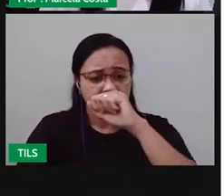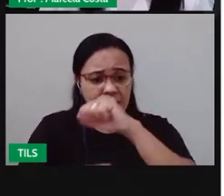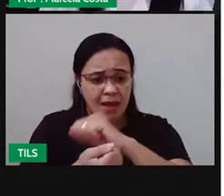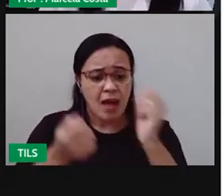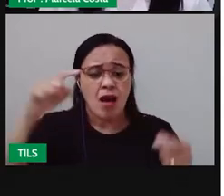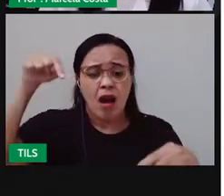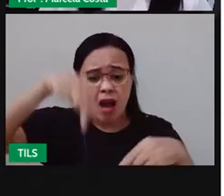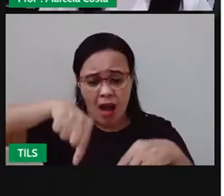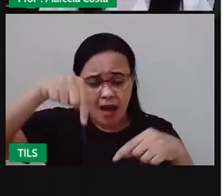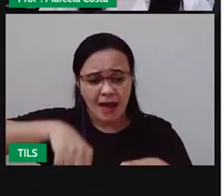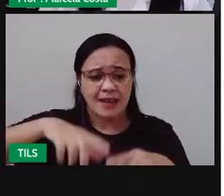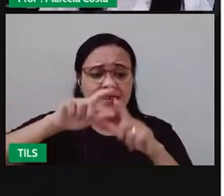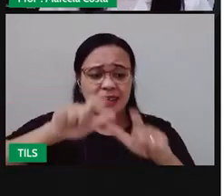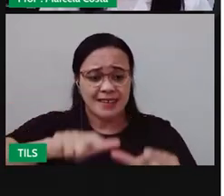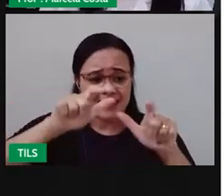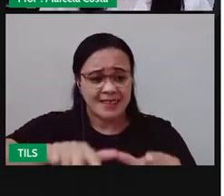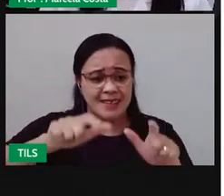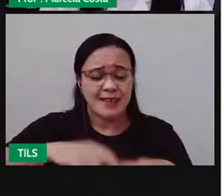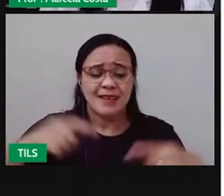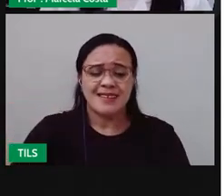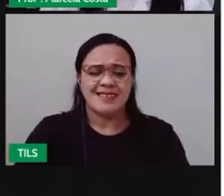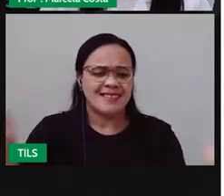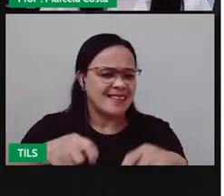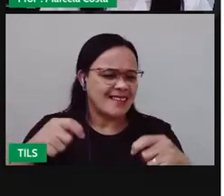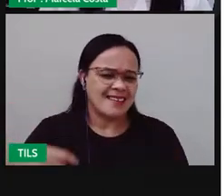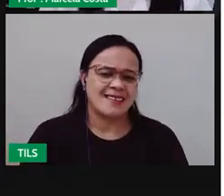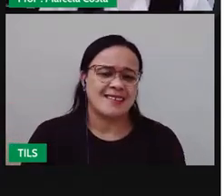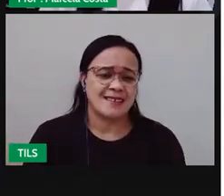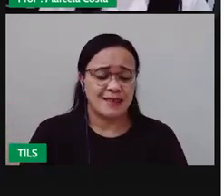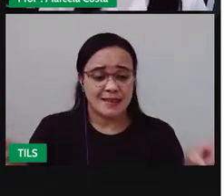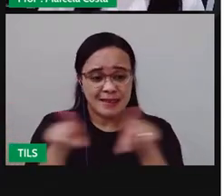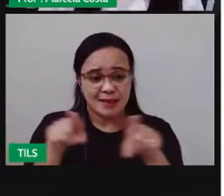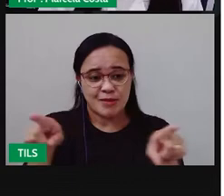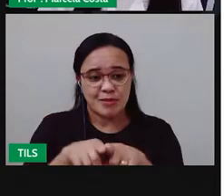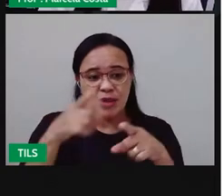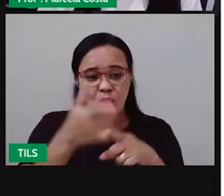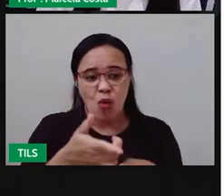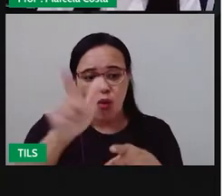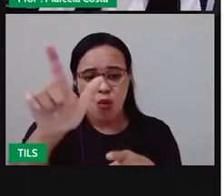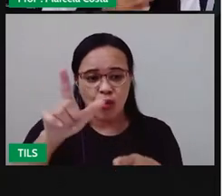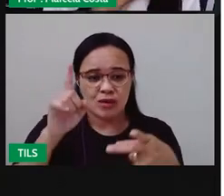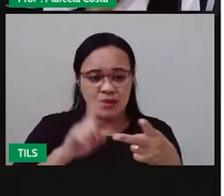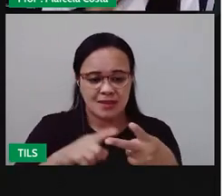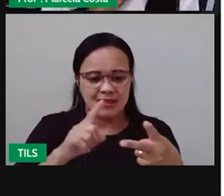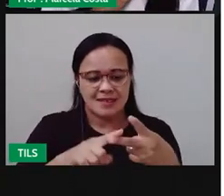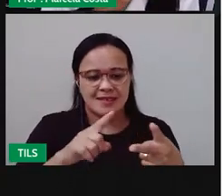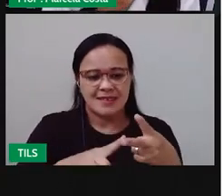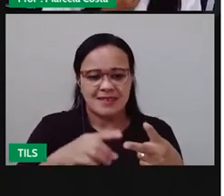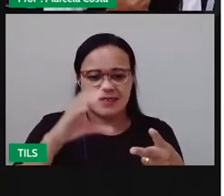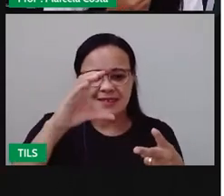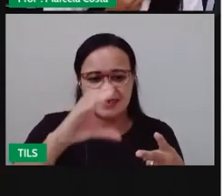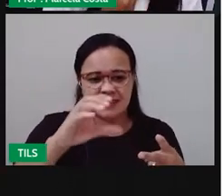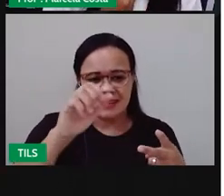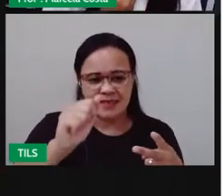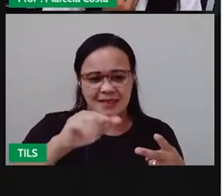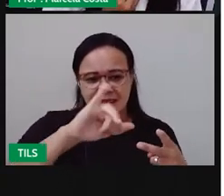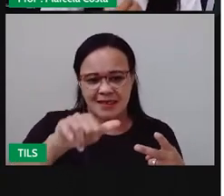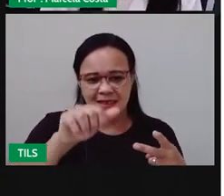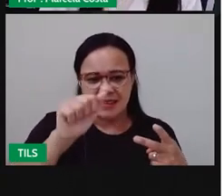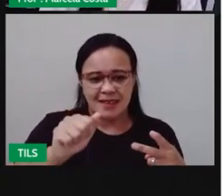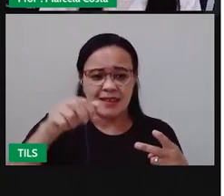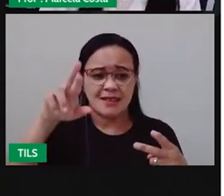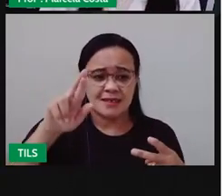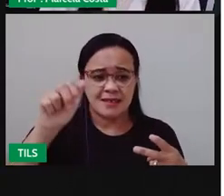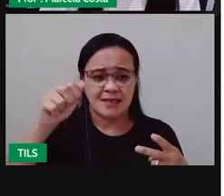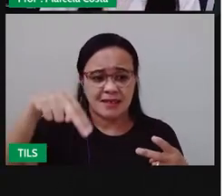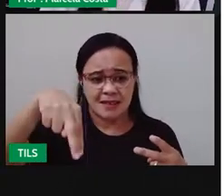Olha a cajarana que é uma árvore que dá aí o fruto cajar.